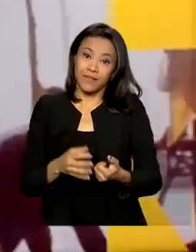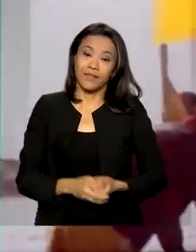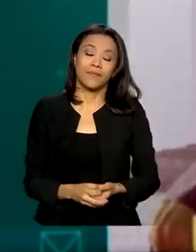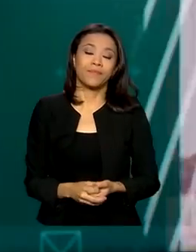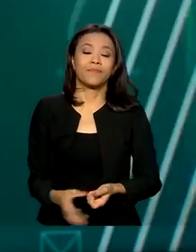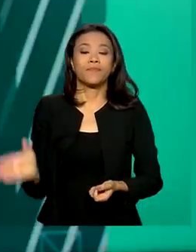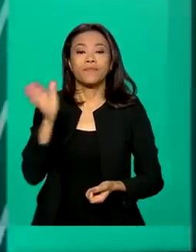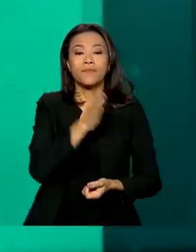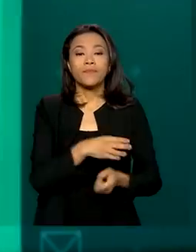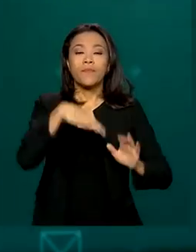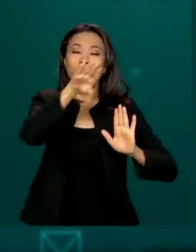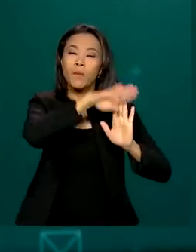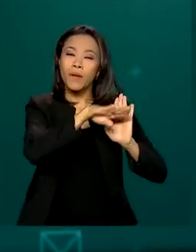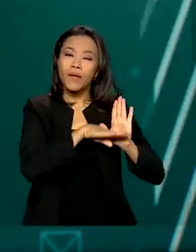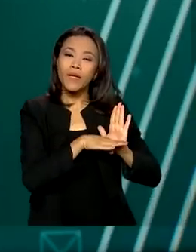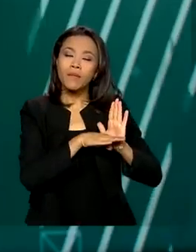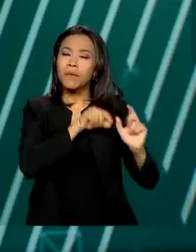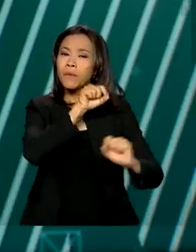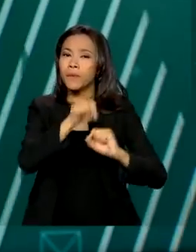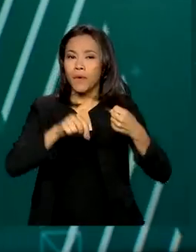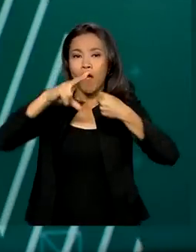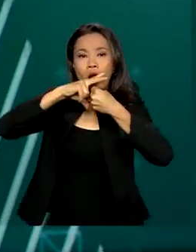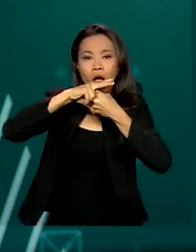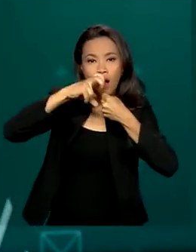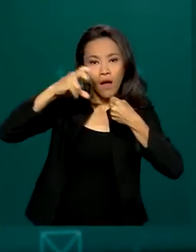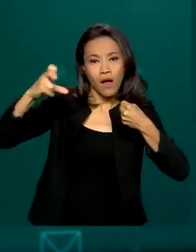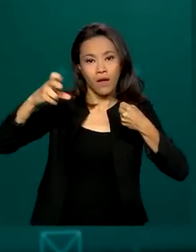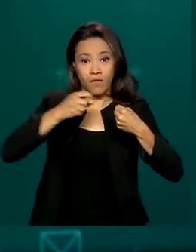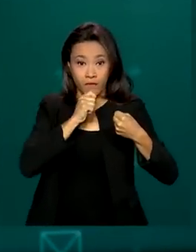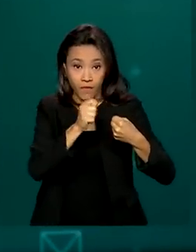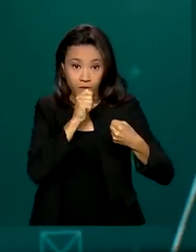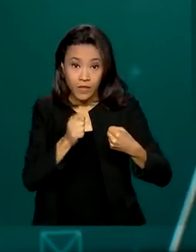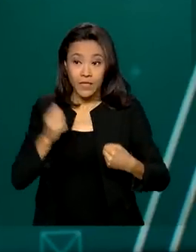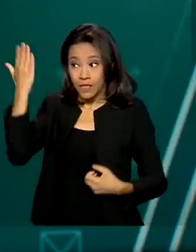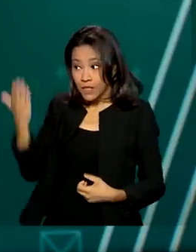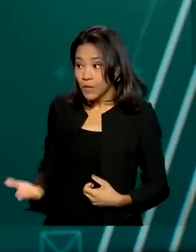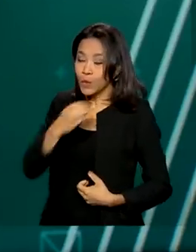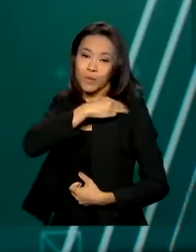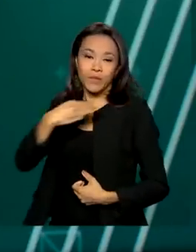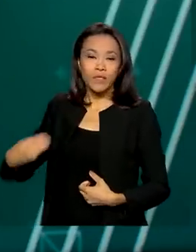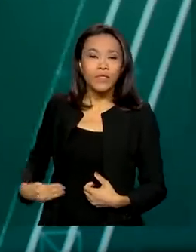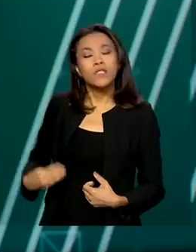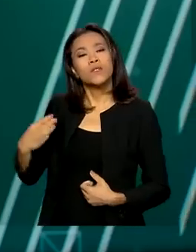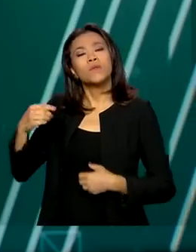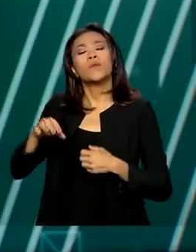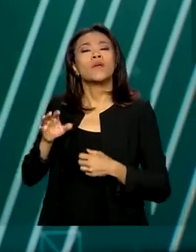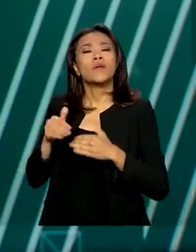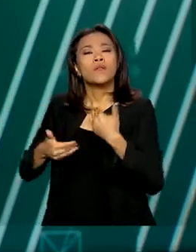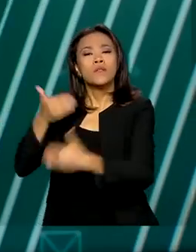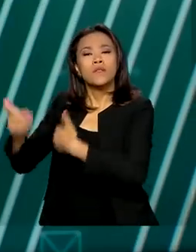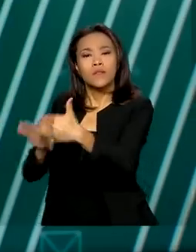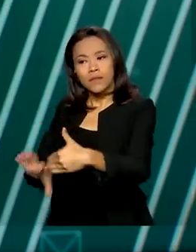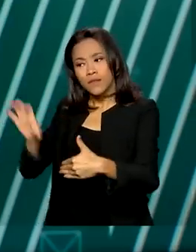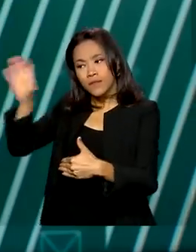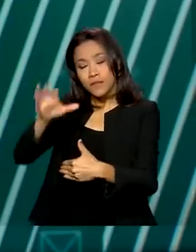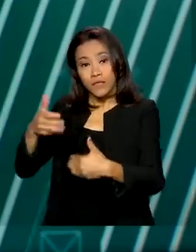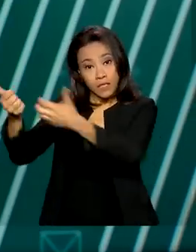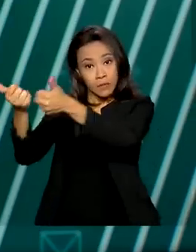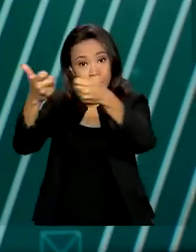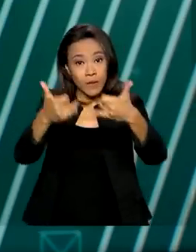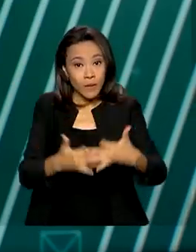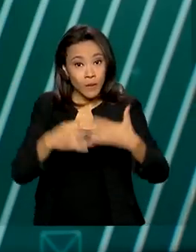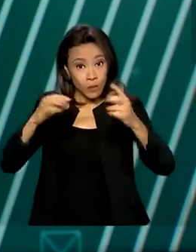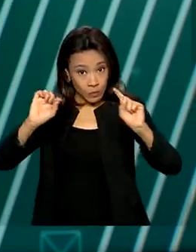Ao programa de rádio A Voz do Brasil, o ministro do Desenvolvimento Regional falou dos desafios para garantir a mobilidade